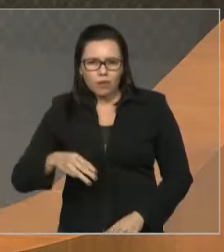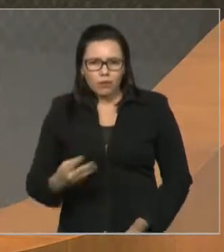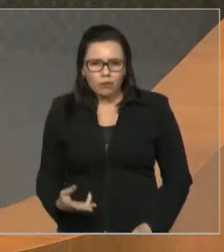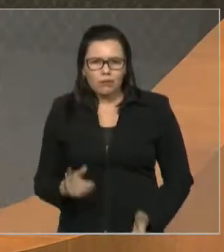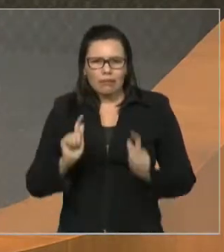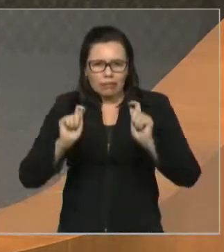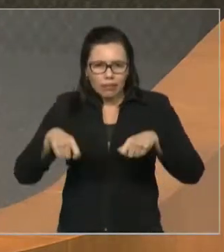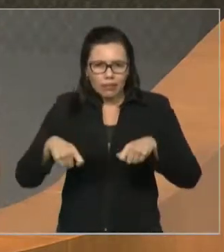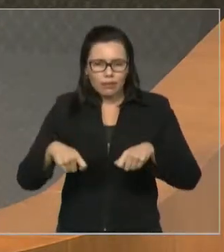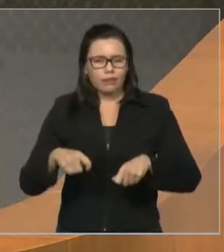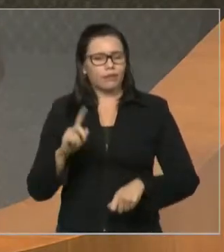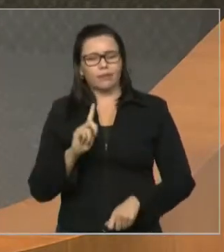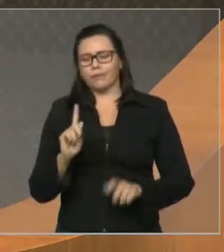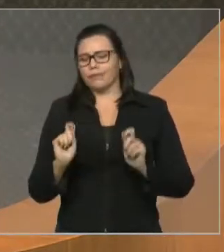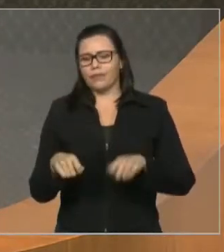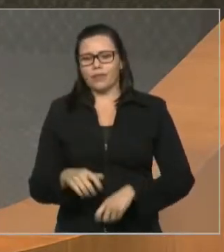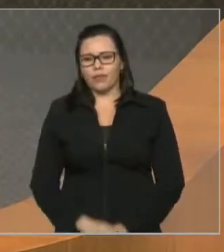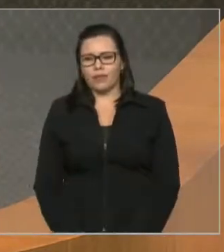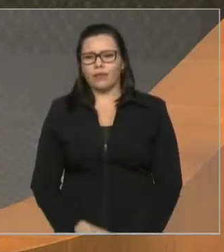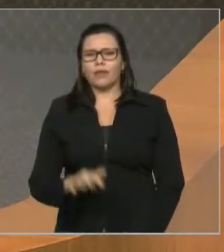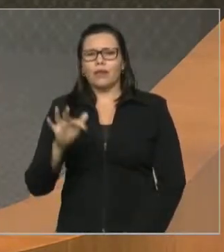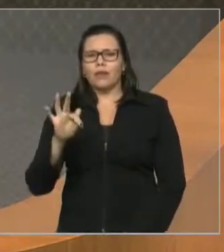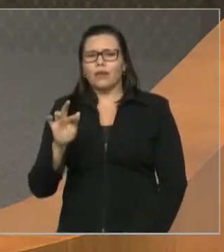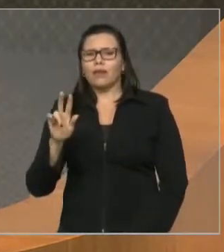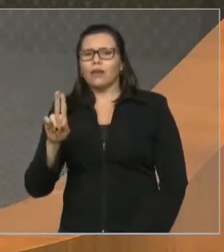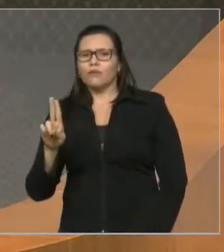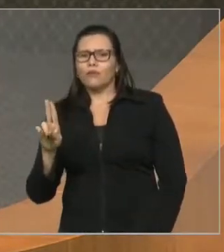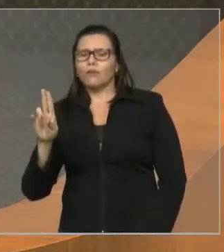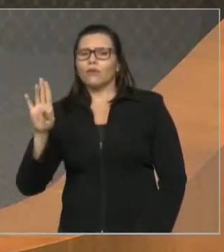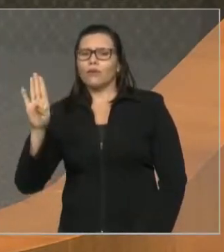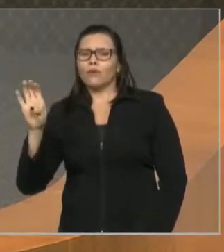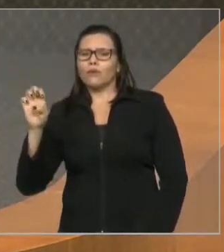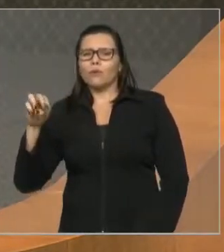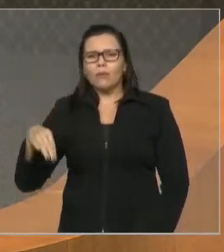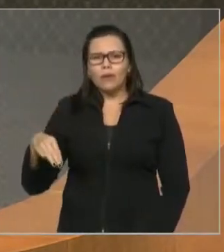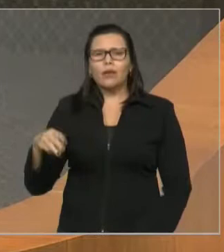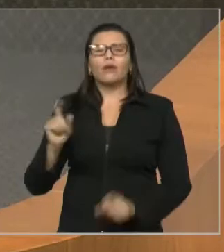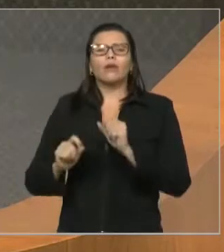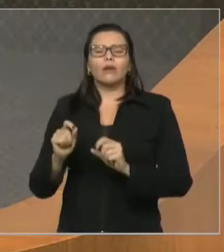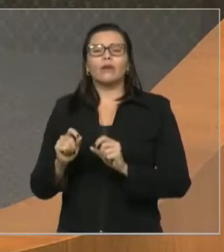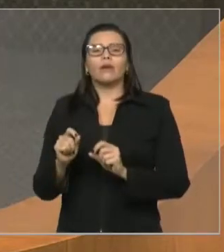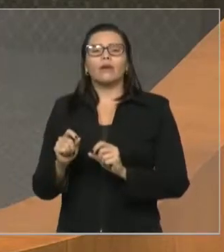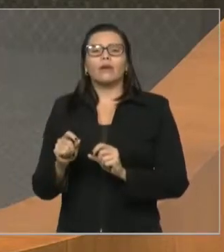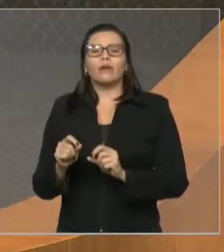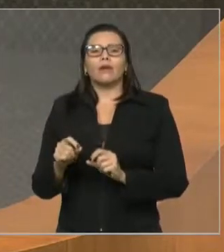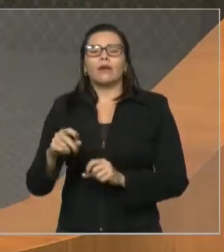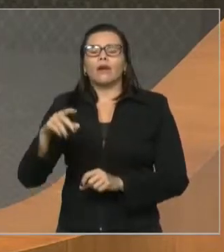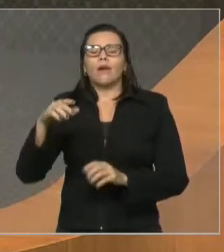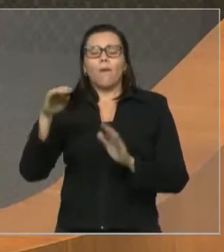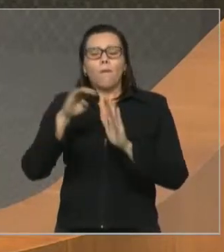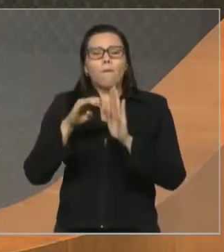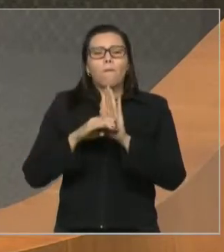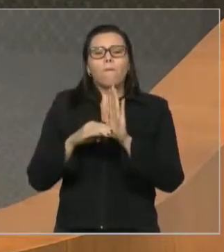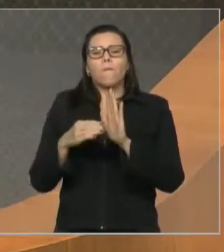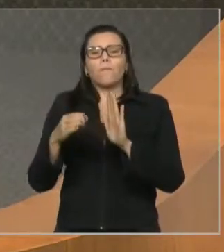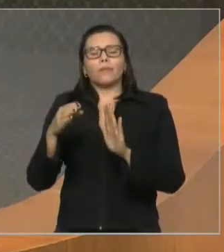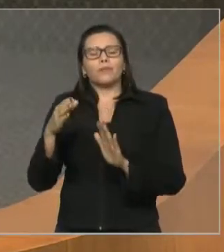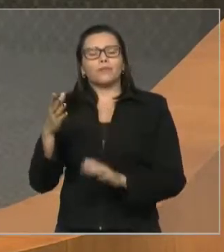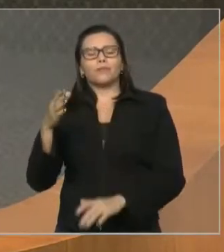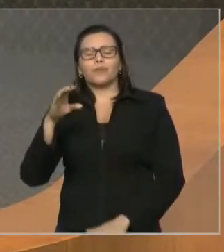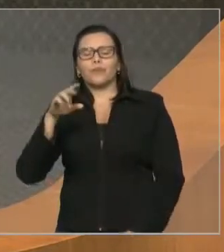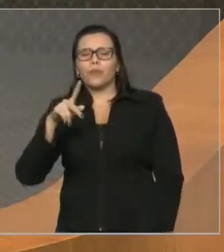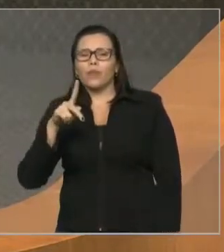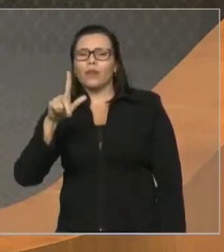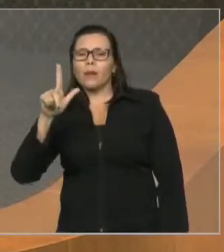Você sabe o é o FUNBEM? É o plano de saúde do Estado. É um deltazinho que você paga, é descontrado do salário